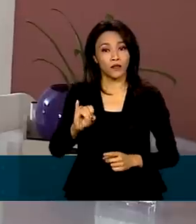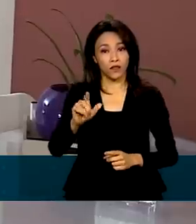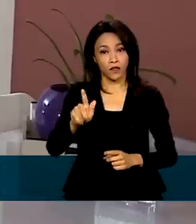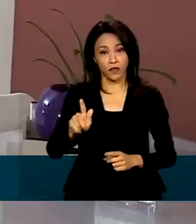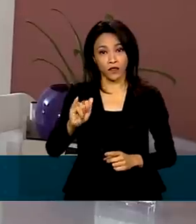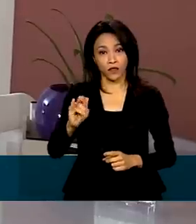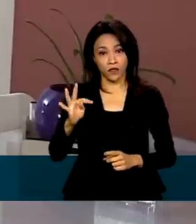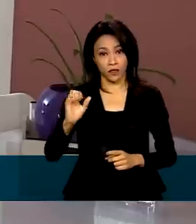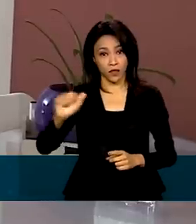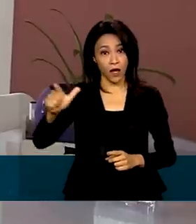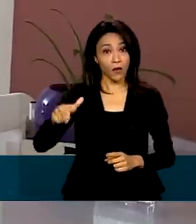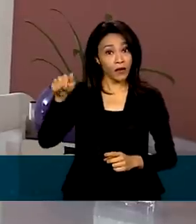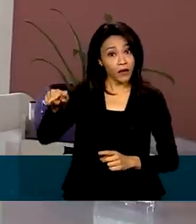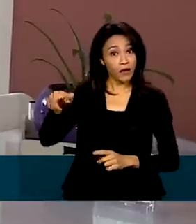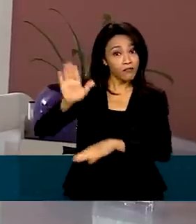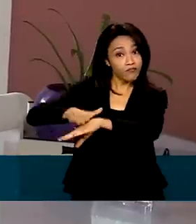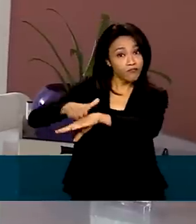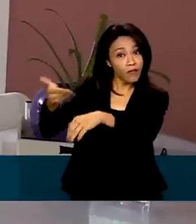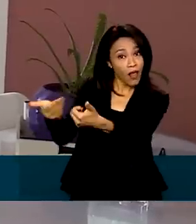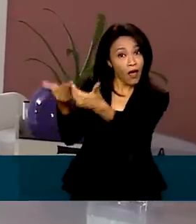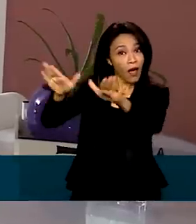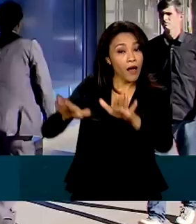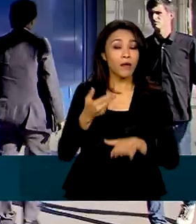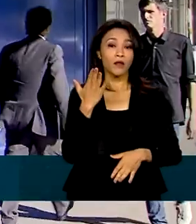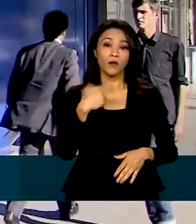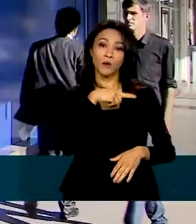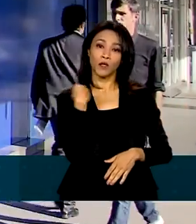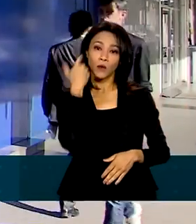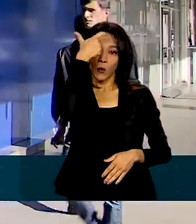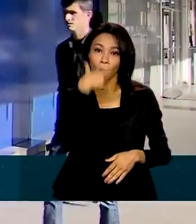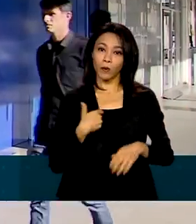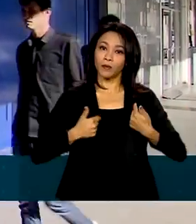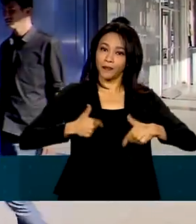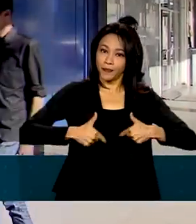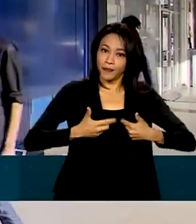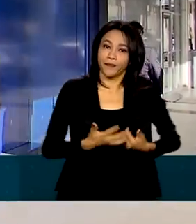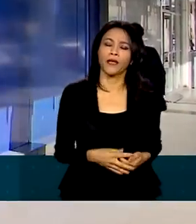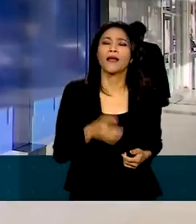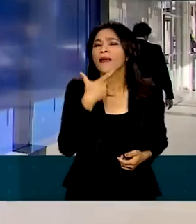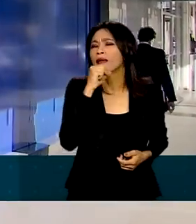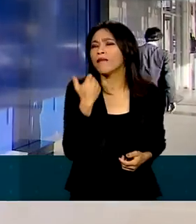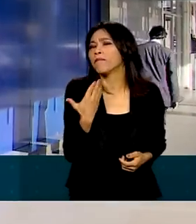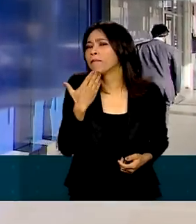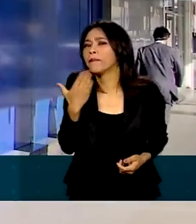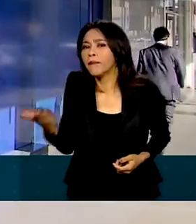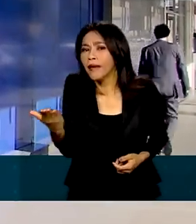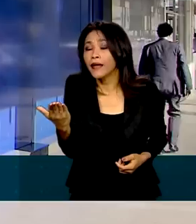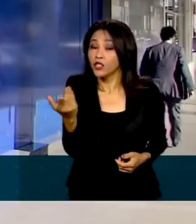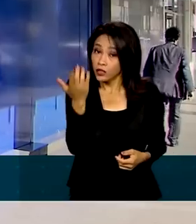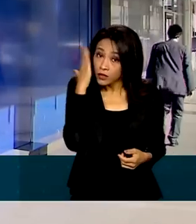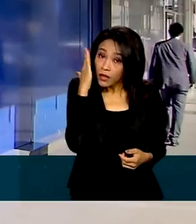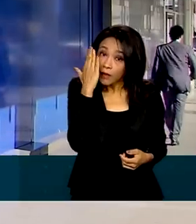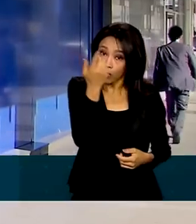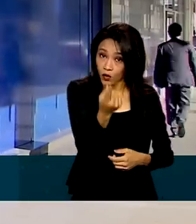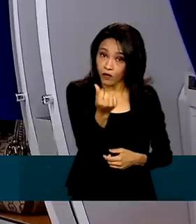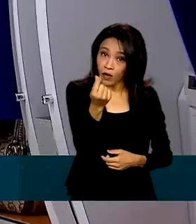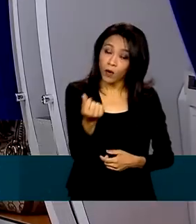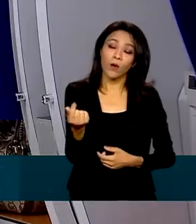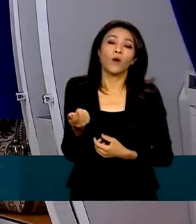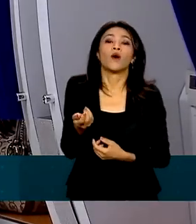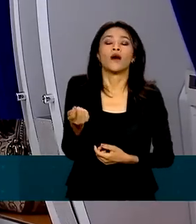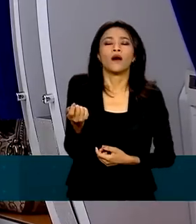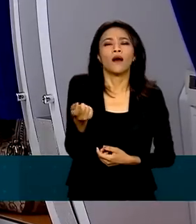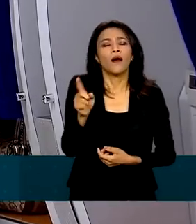automaticamente pela Caixa em nome do trabalhador. Para quem vai pedir, é bom saber que o valor disponibilizado para saque